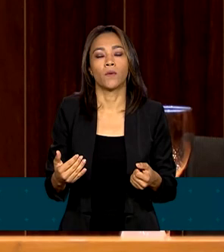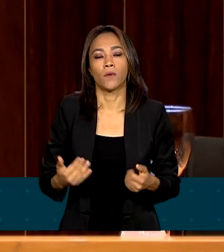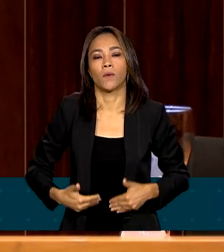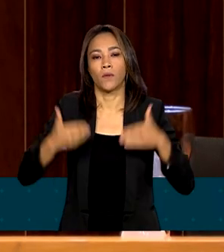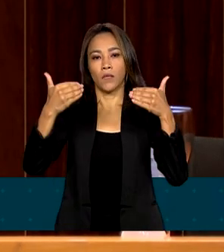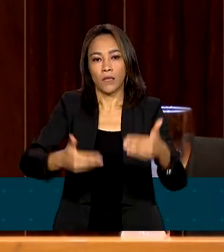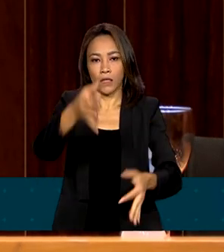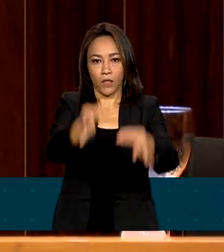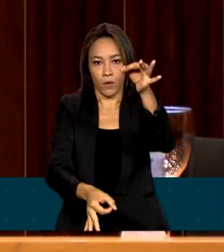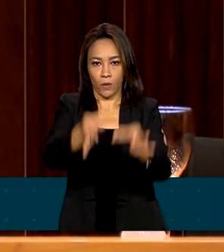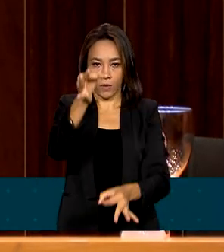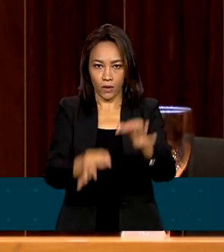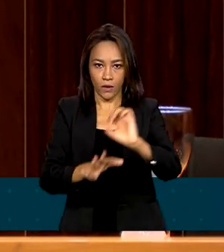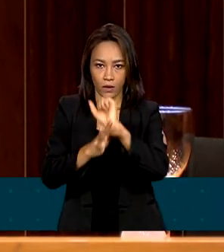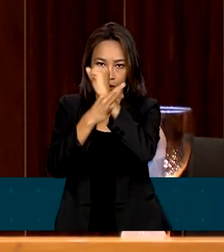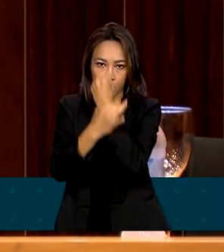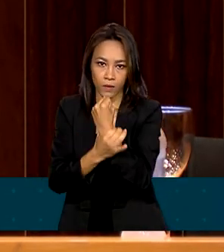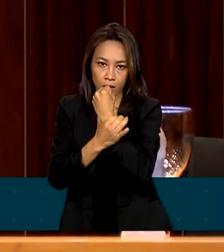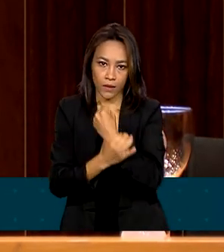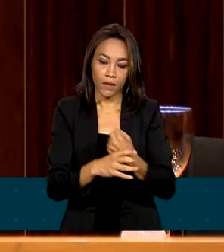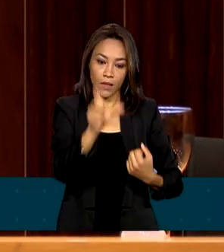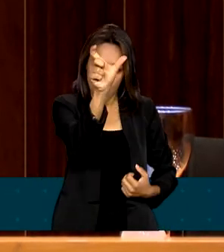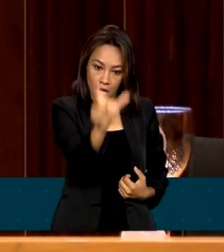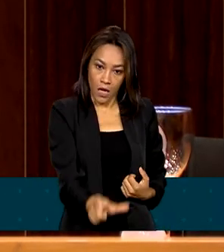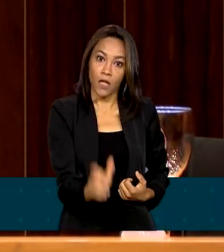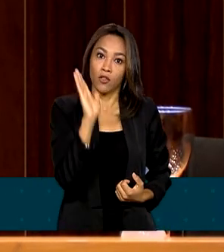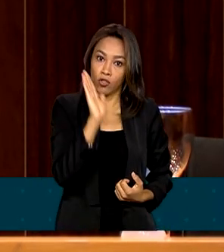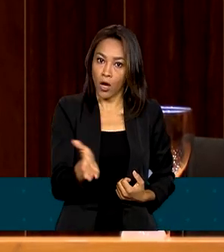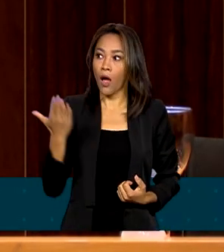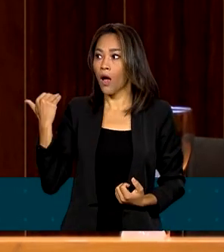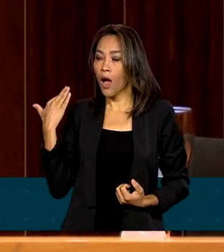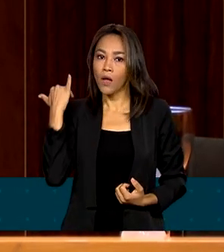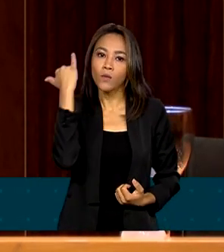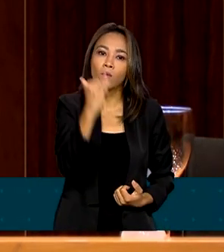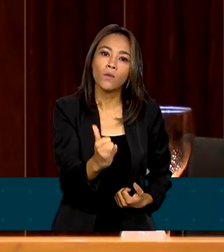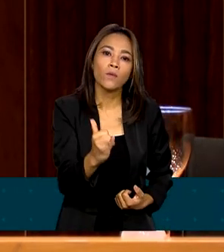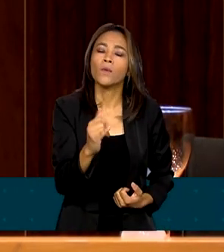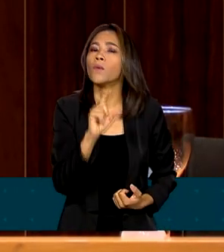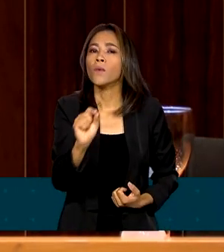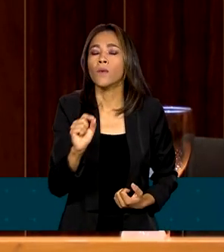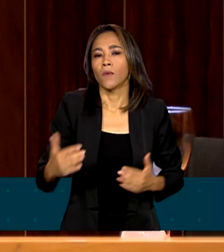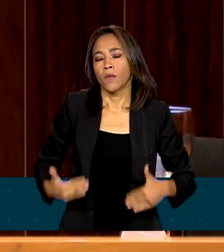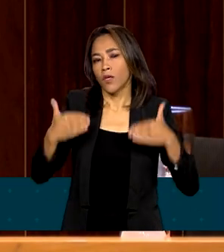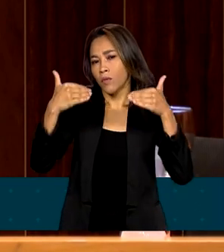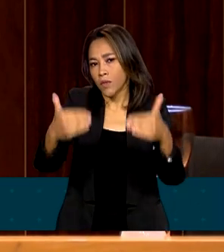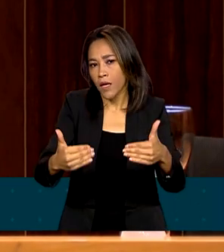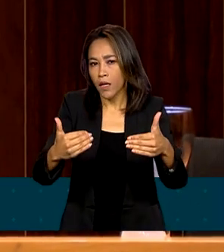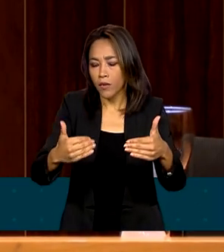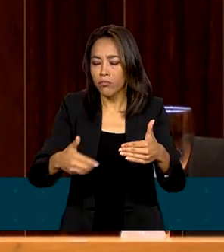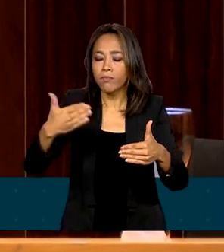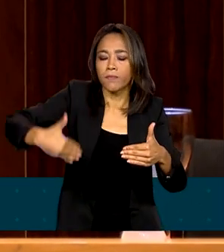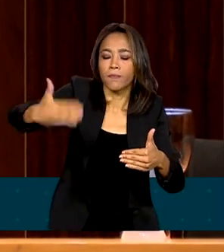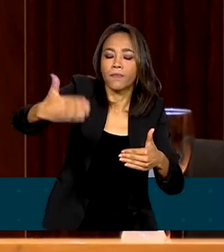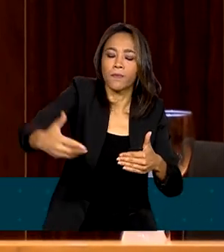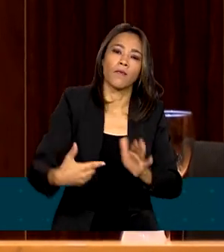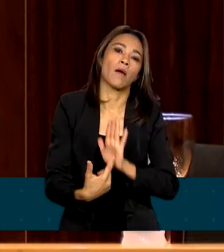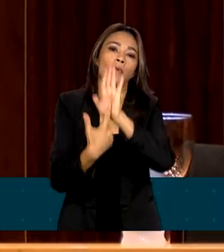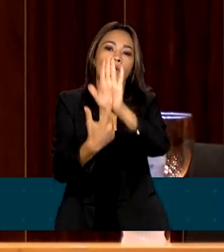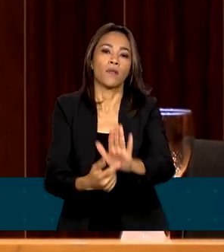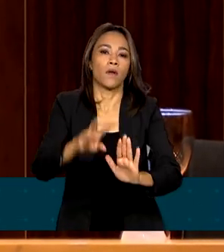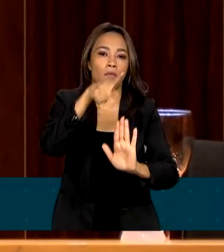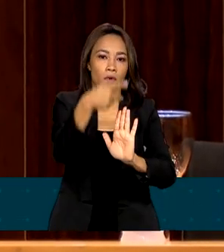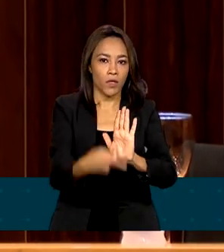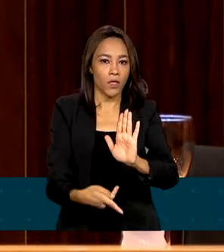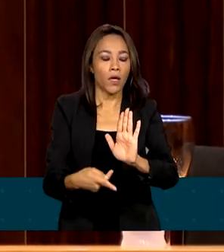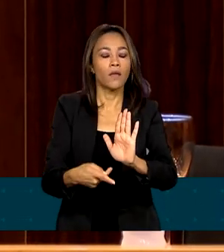Pública, Ricardo Capelli, anunciou também que o Ministério vai apresentar nos próximos dias um projeto